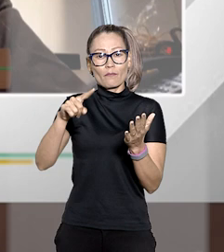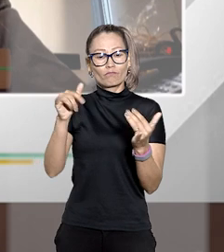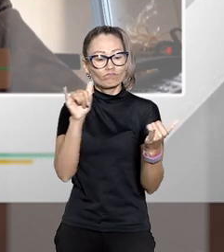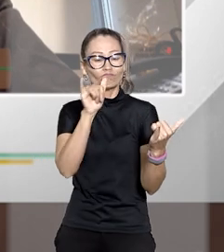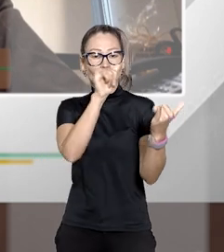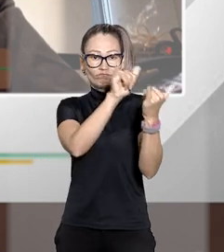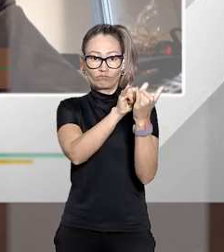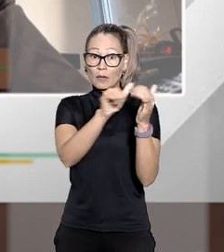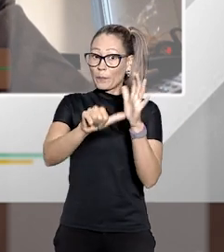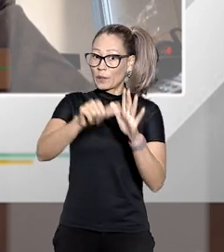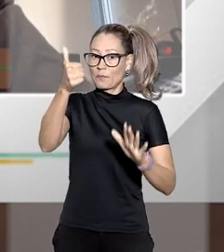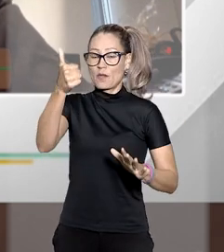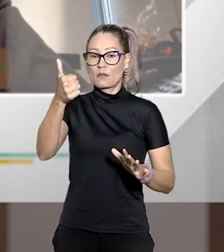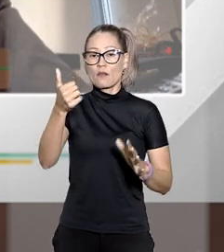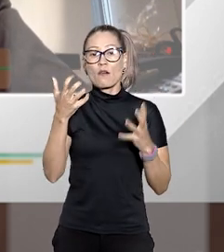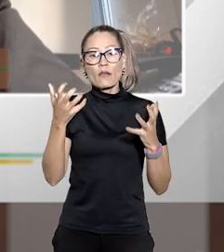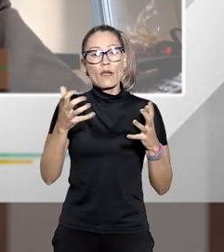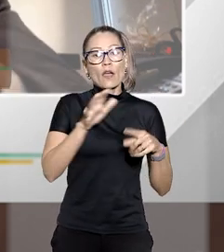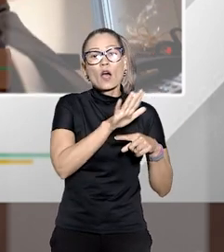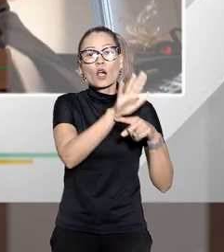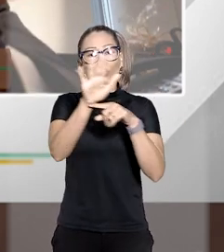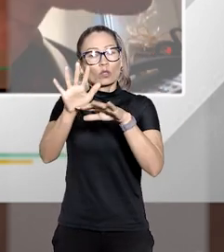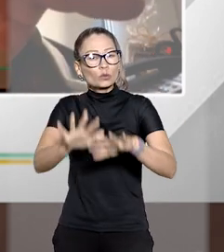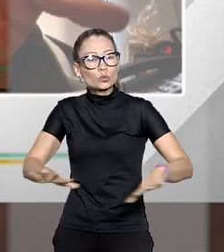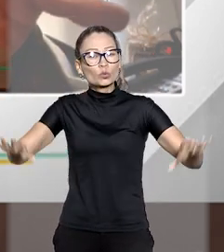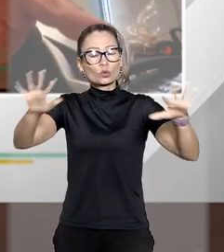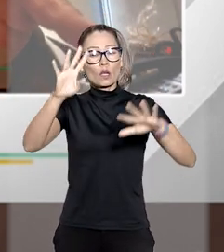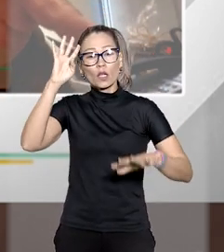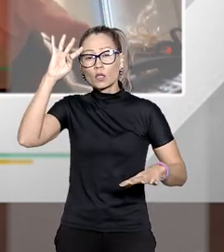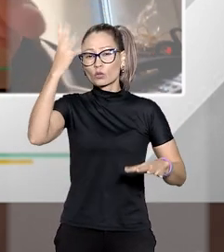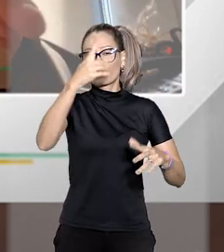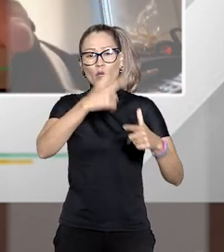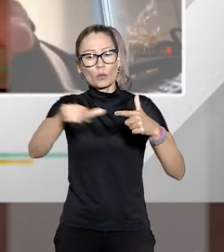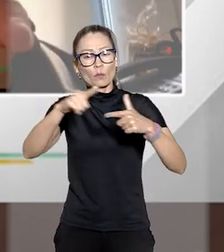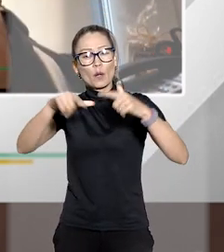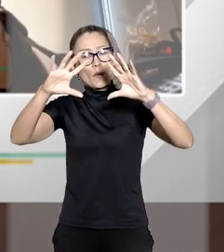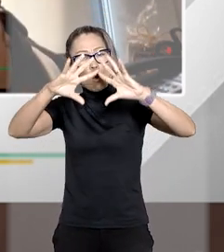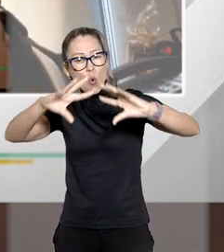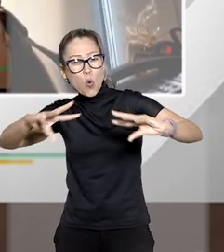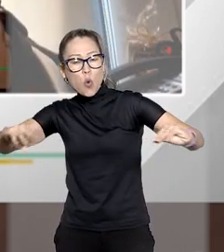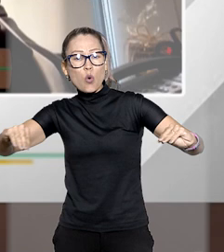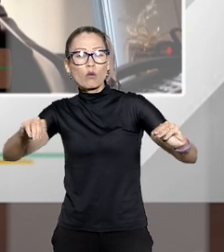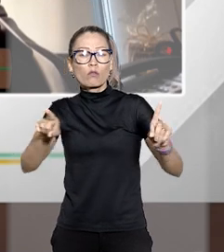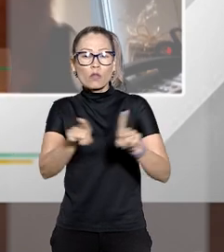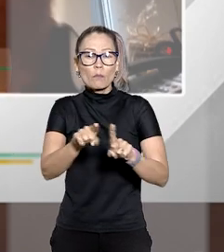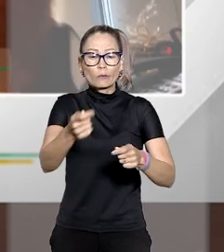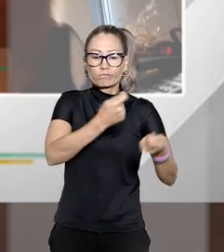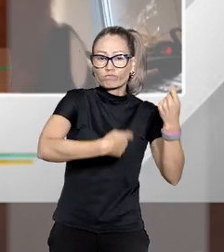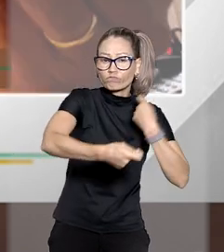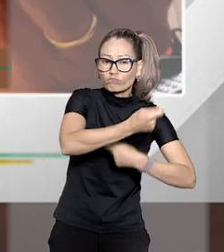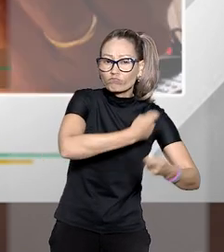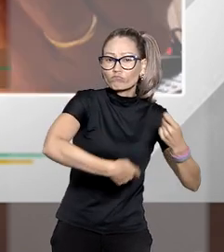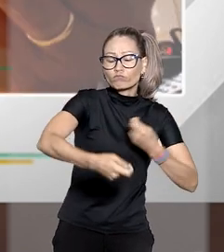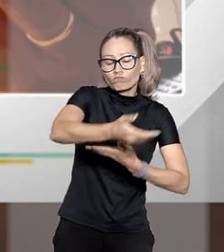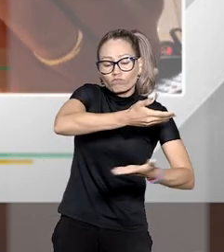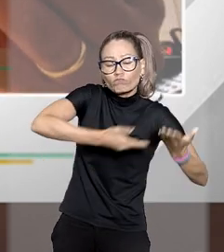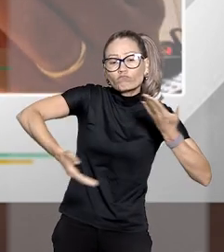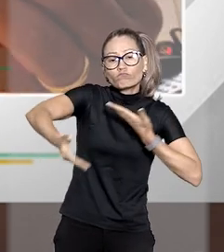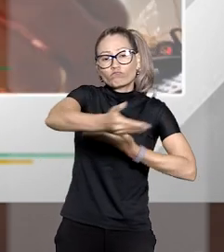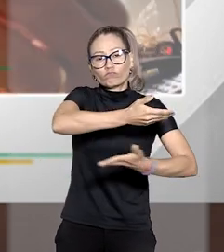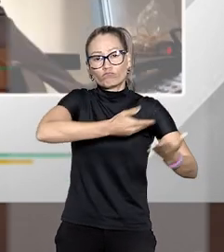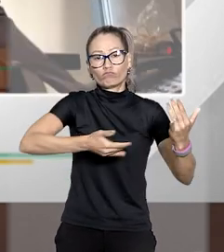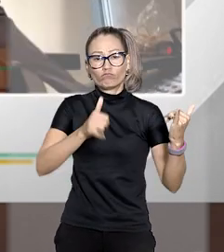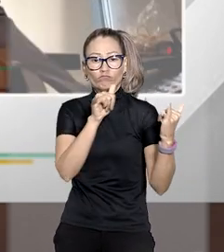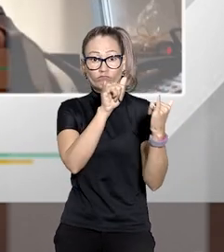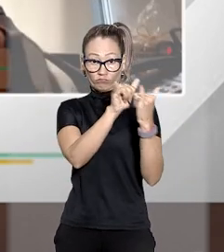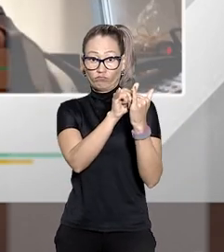conciliação eu busco conciliar e resolver o problema de forma negocial em que as partes